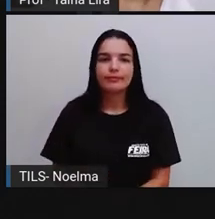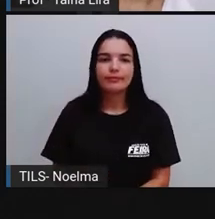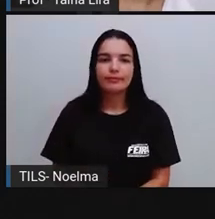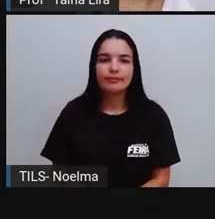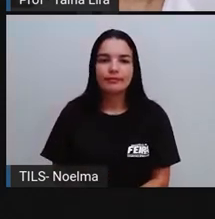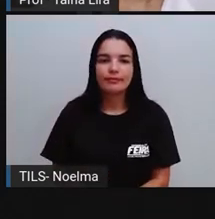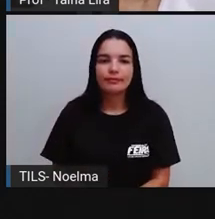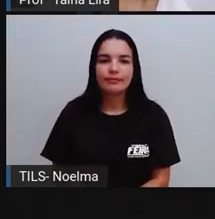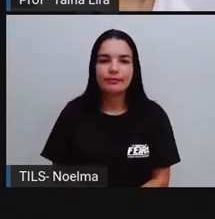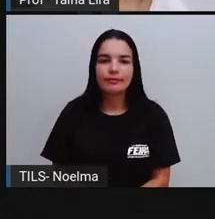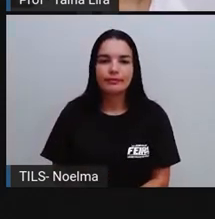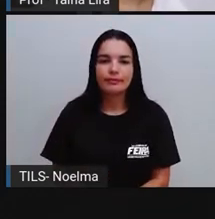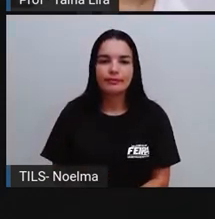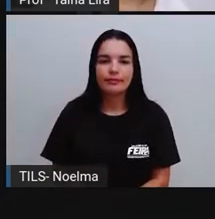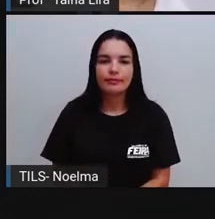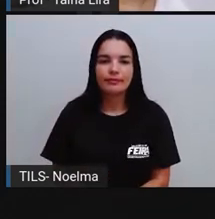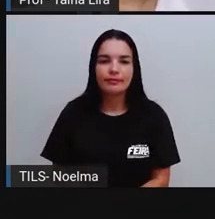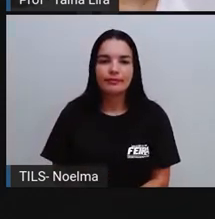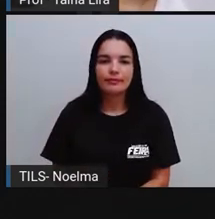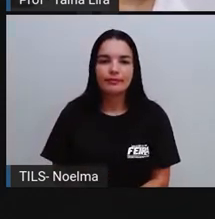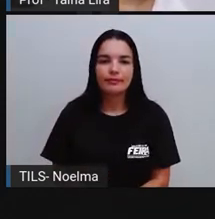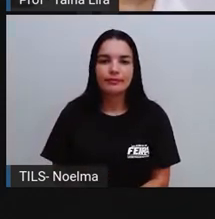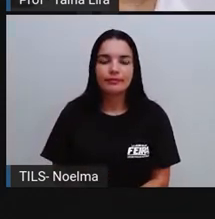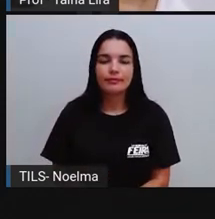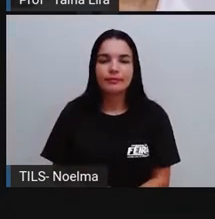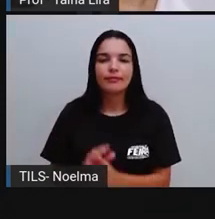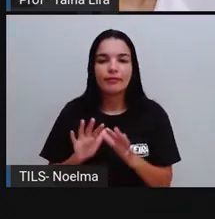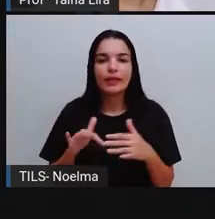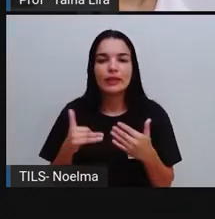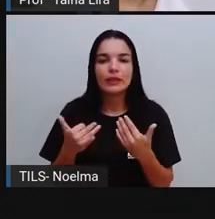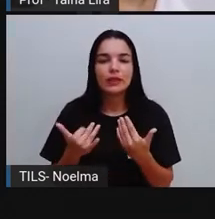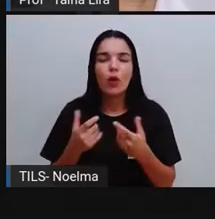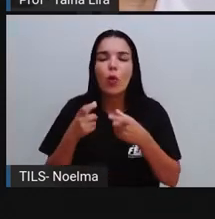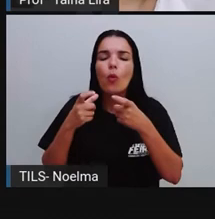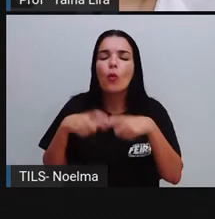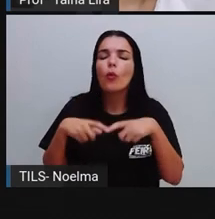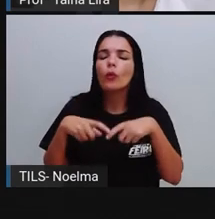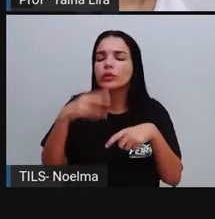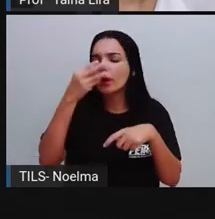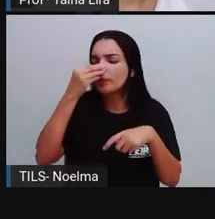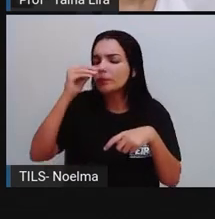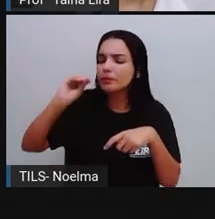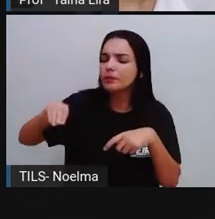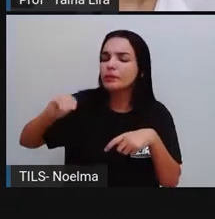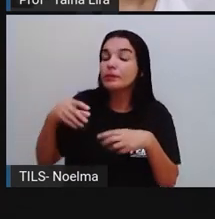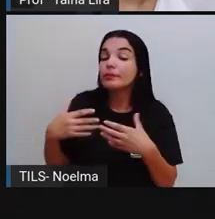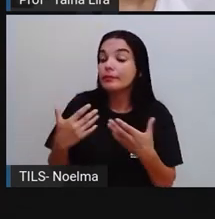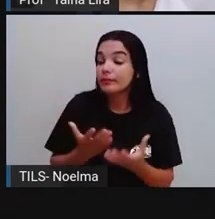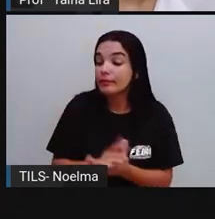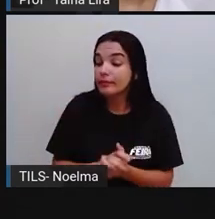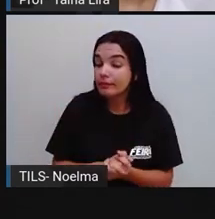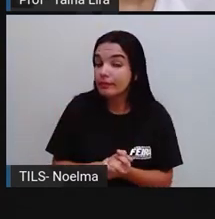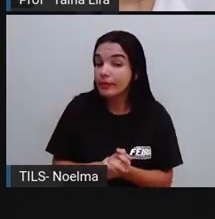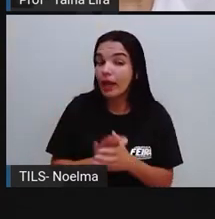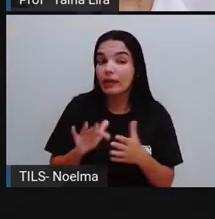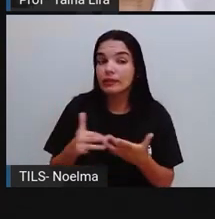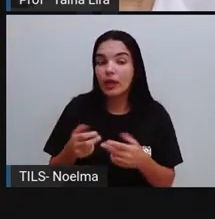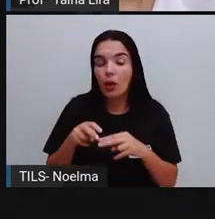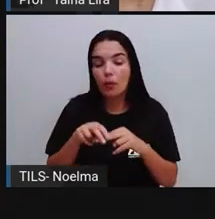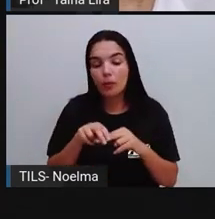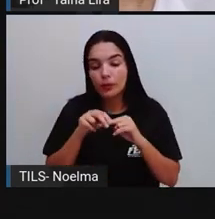joga fora, tá? E aí, para onde é que está indo esse copo descartável? É por isso que a gente